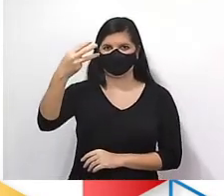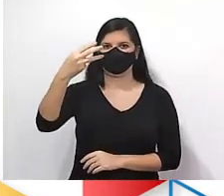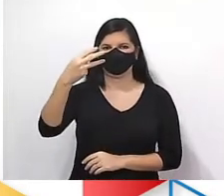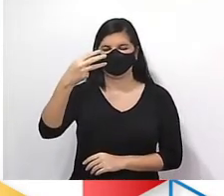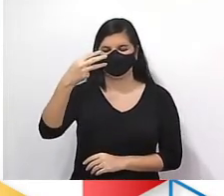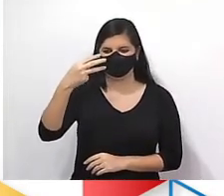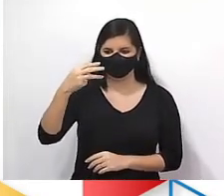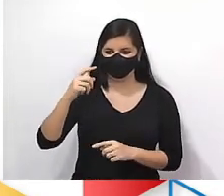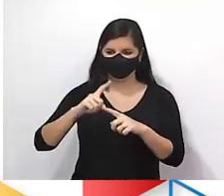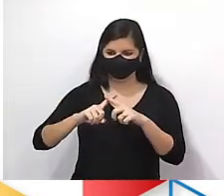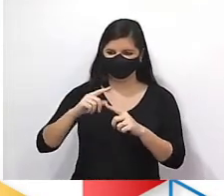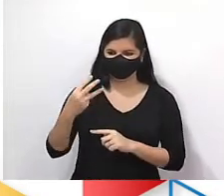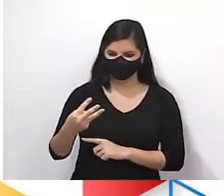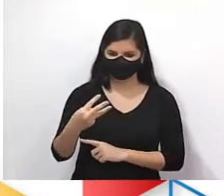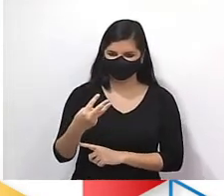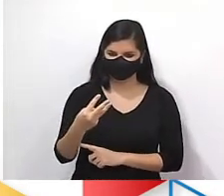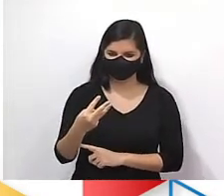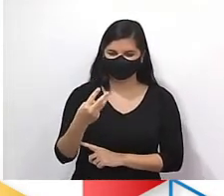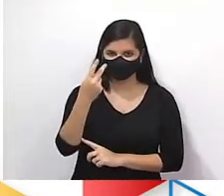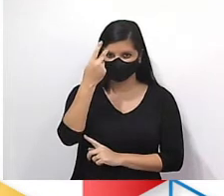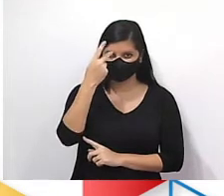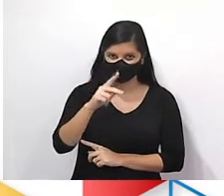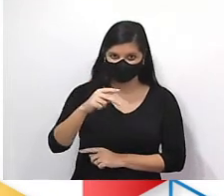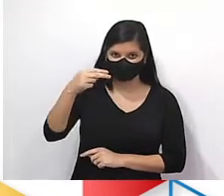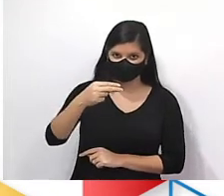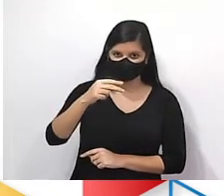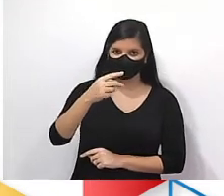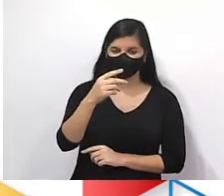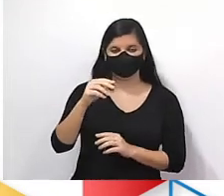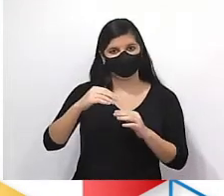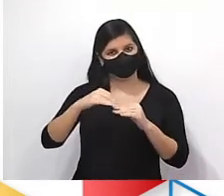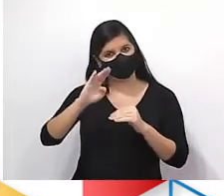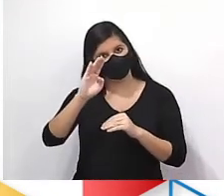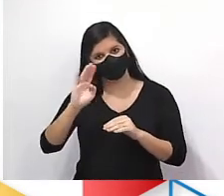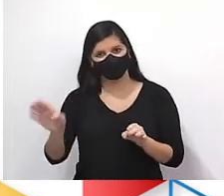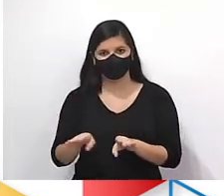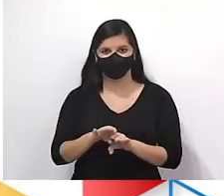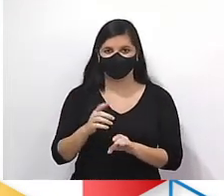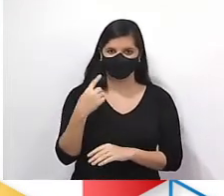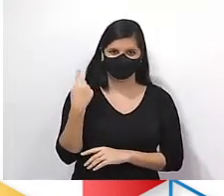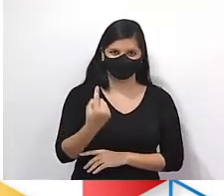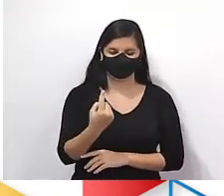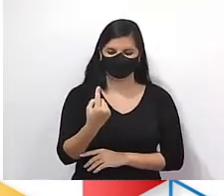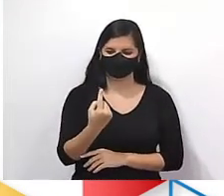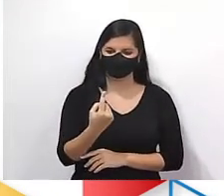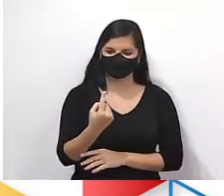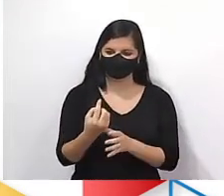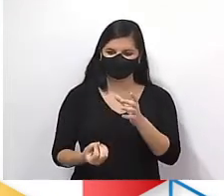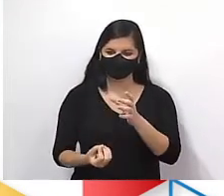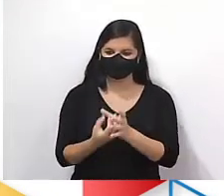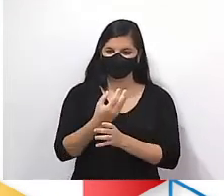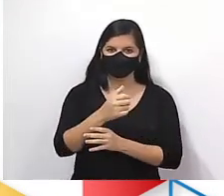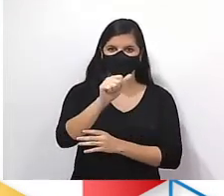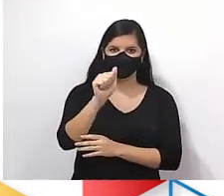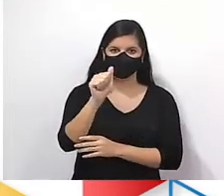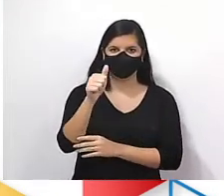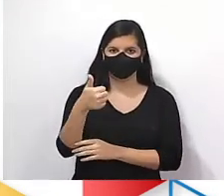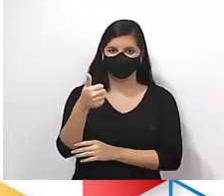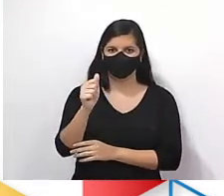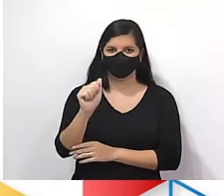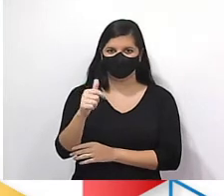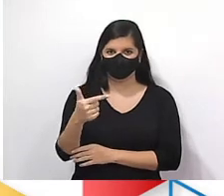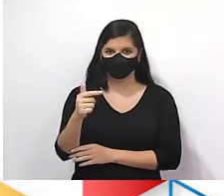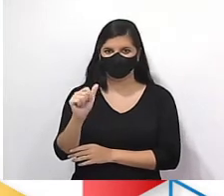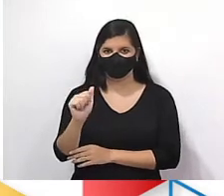ao cubo vezes 3, para a n maior ou igual a 1, tá? Construa os 4 primeiros termos da sequência.